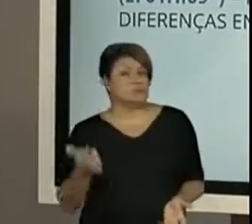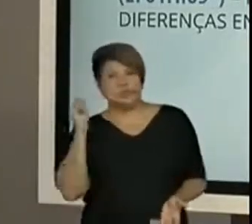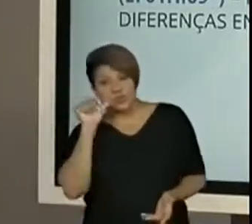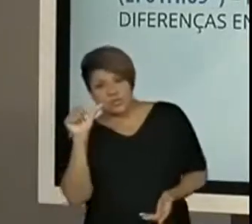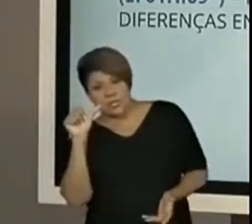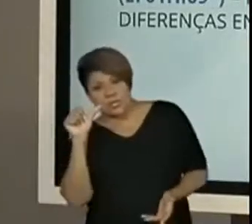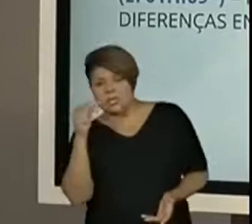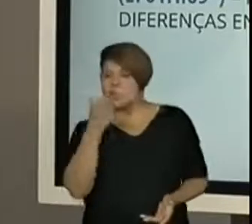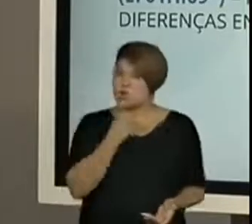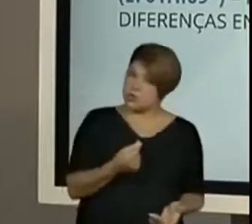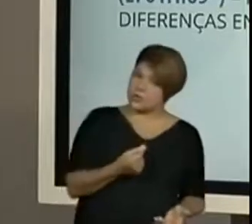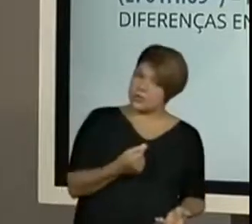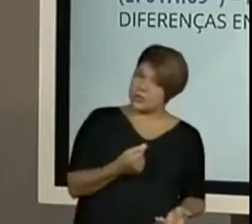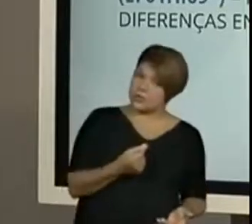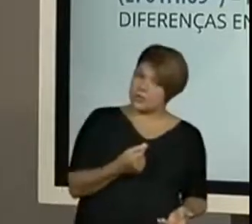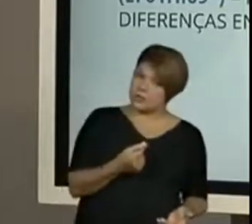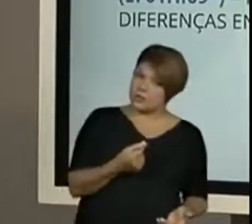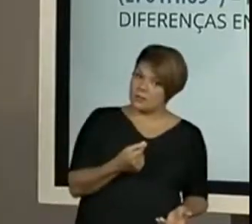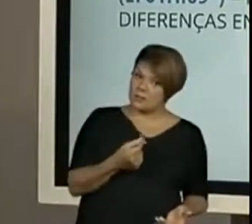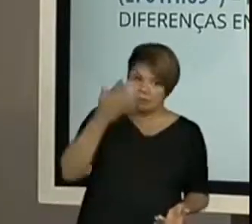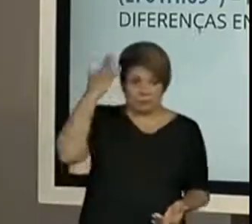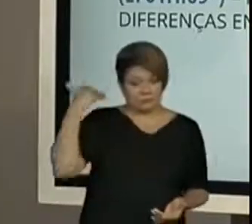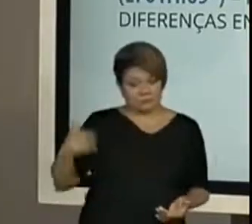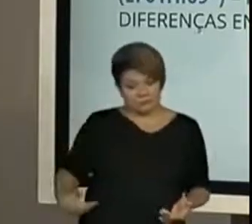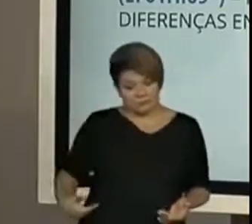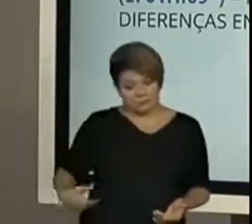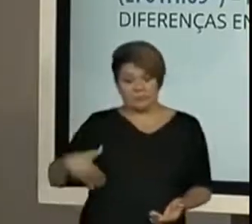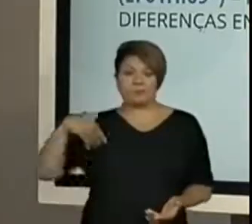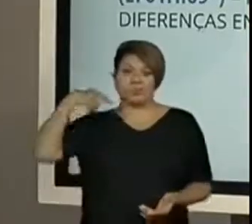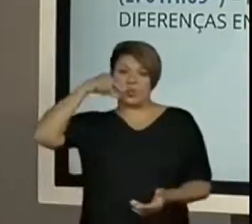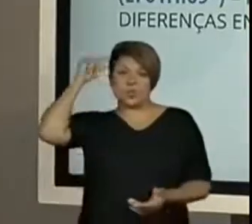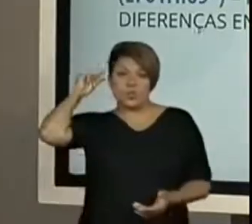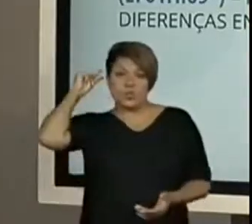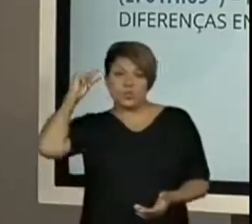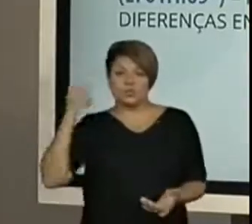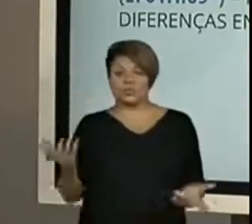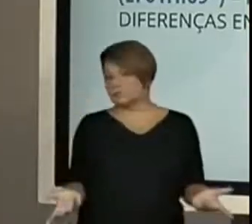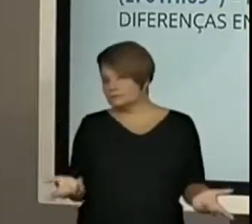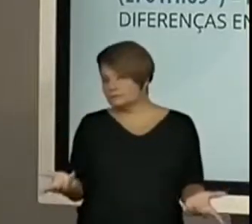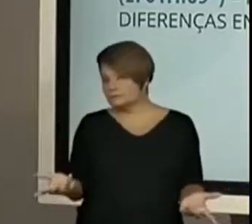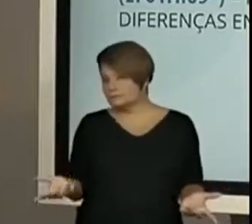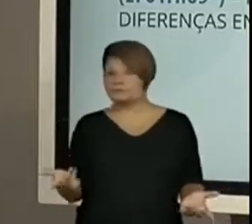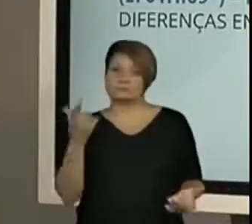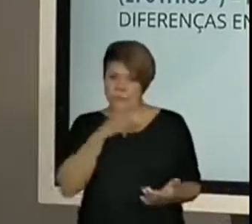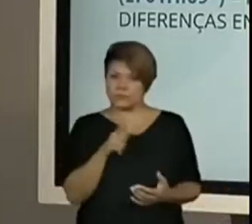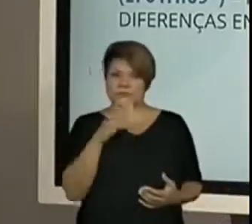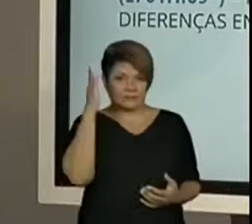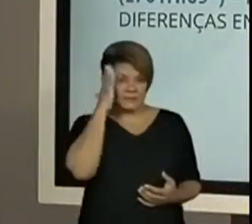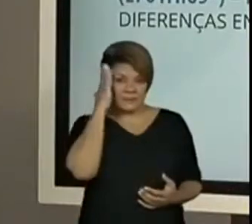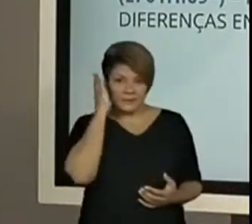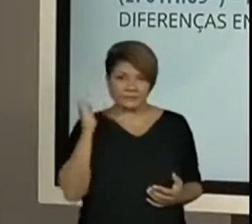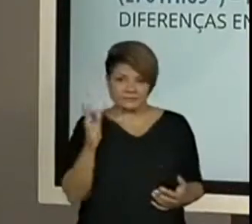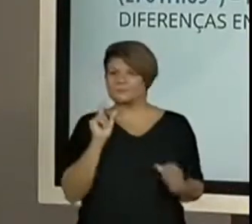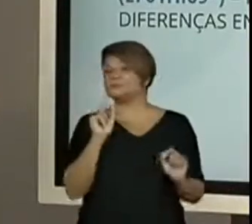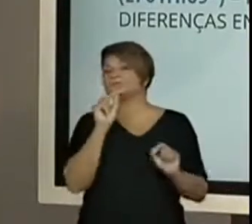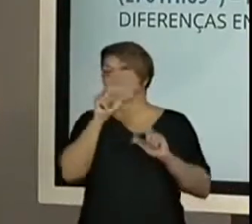mulheres, são homens. Tem o cabelo comprido, cabelo curto. Vocês conseguem saber quem são essas pessoas?